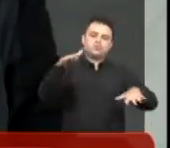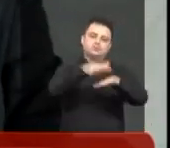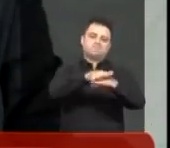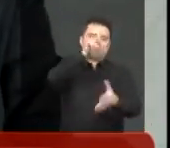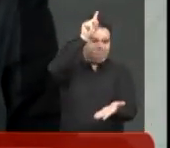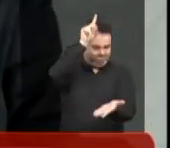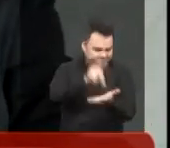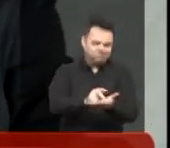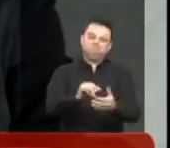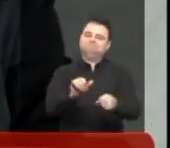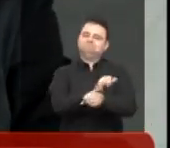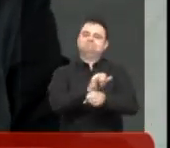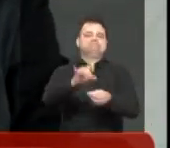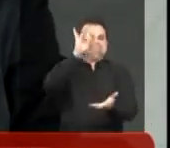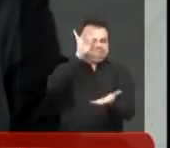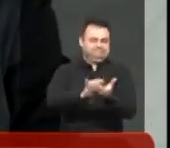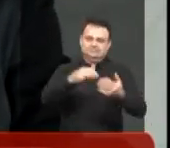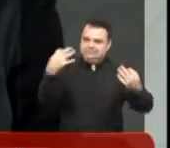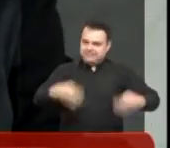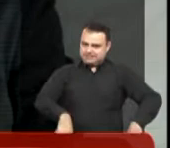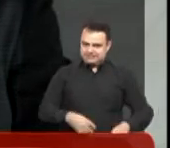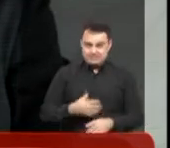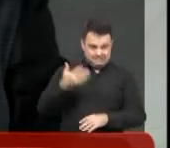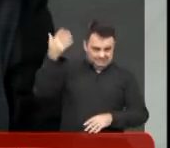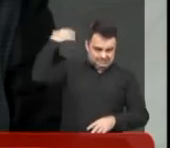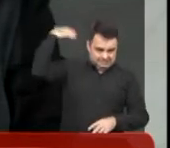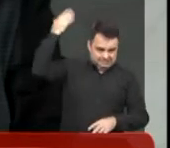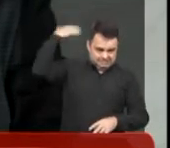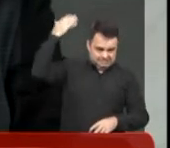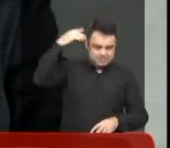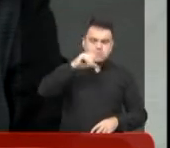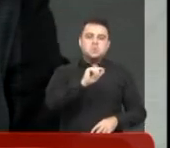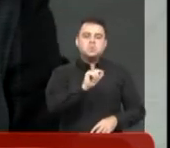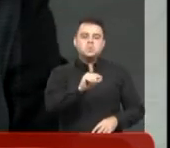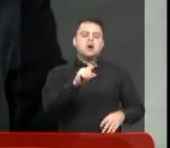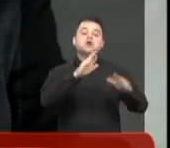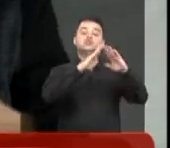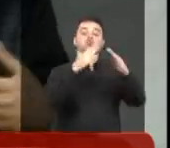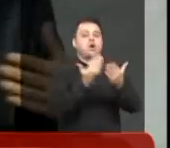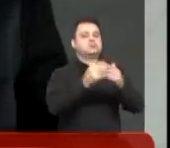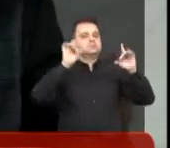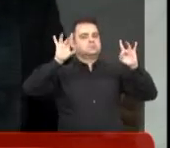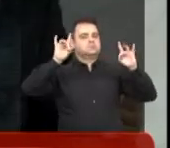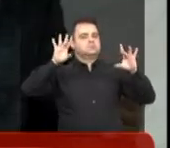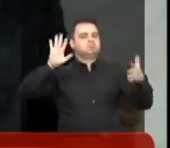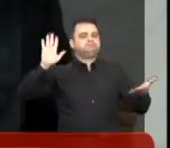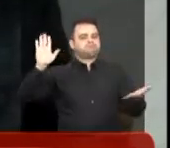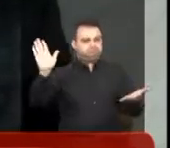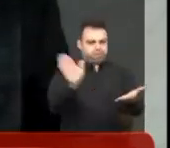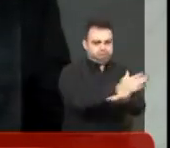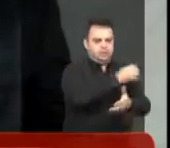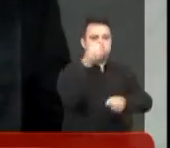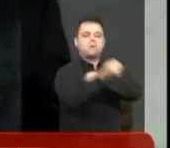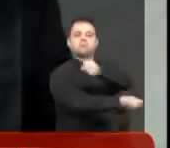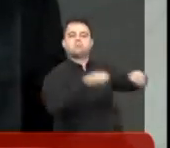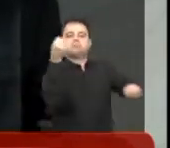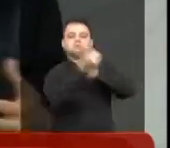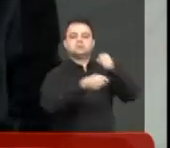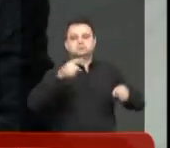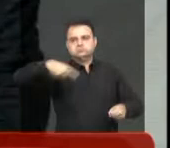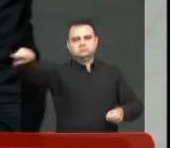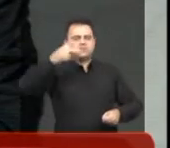é medida inclusiva. No passado, essas pessoas que requeriam maior atenção, elas tinham uma escola especial para elas.